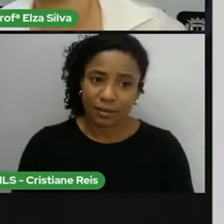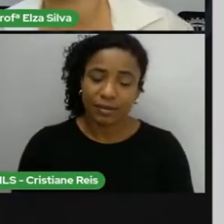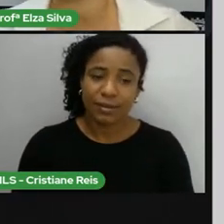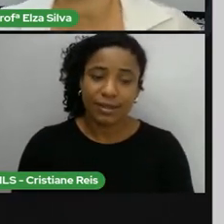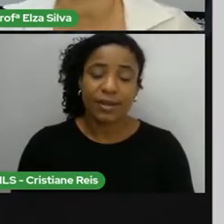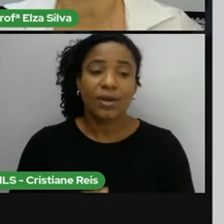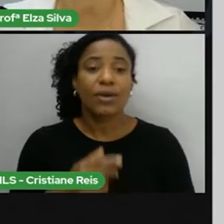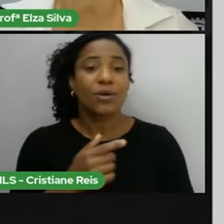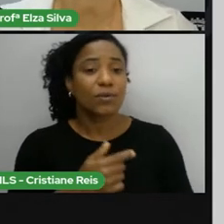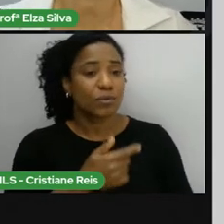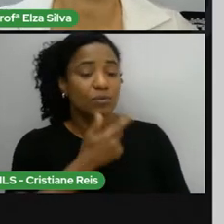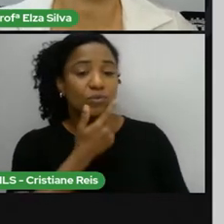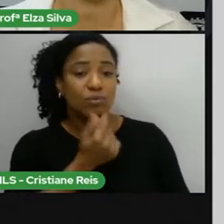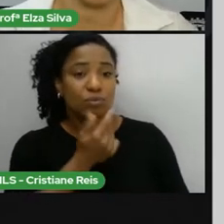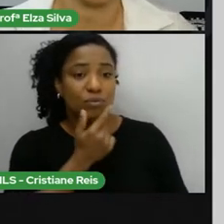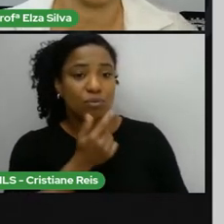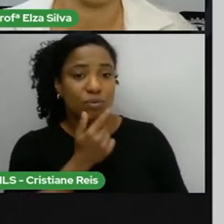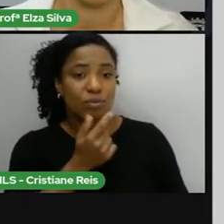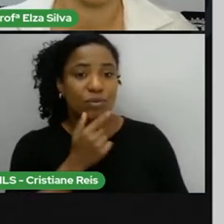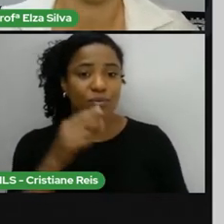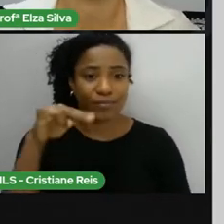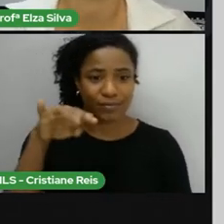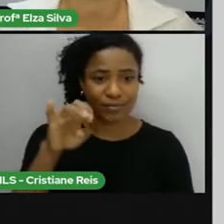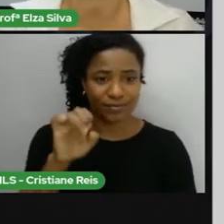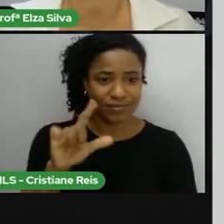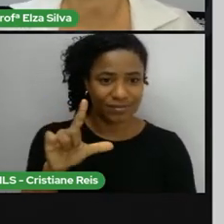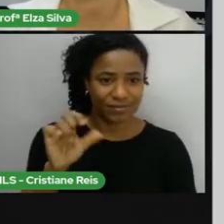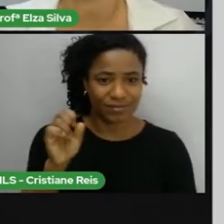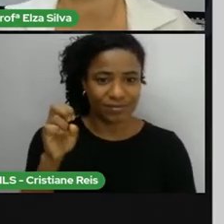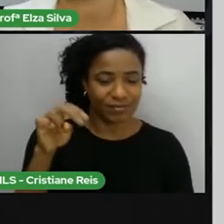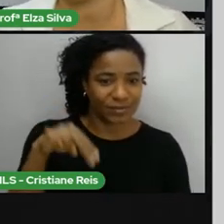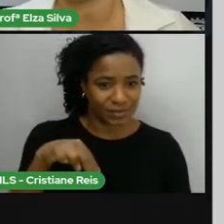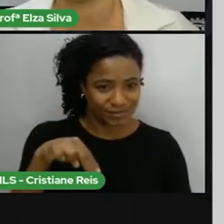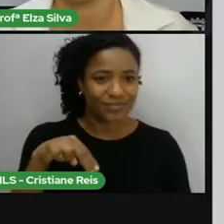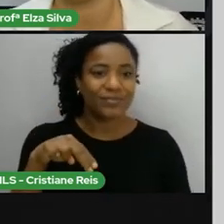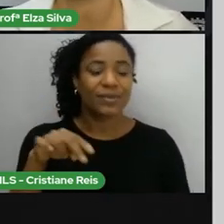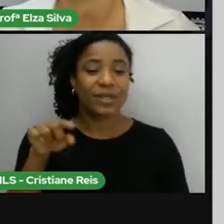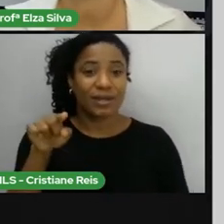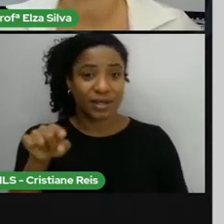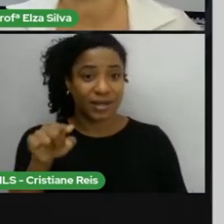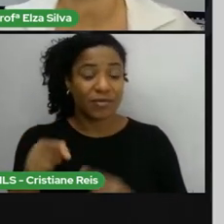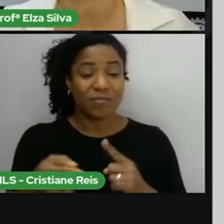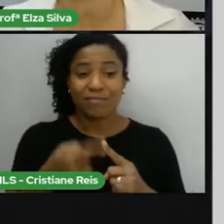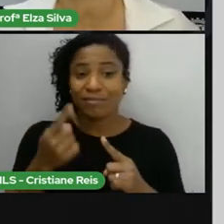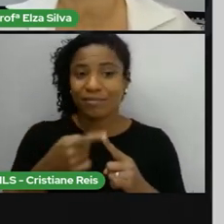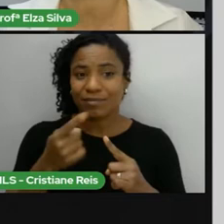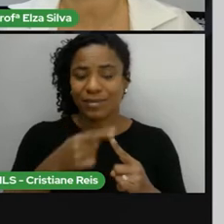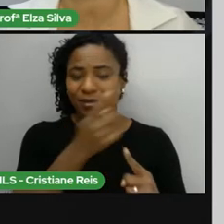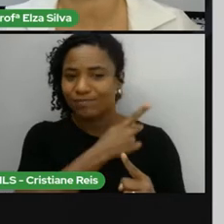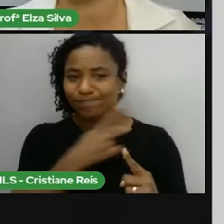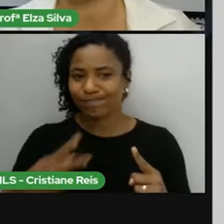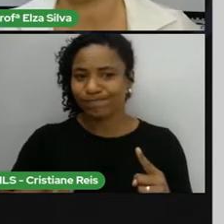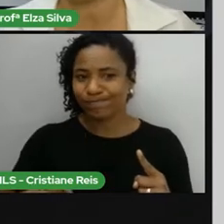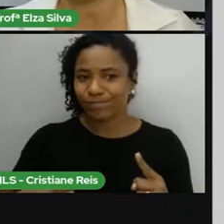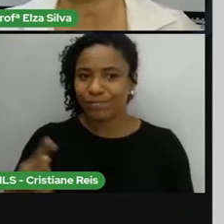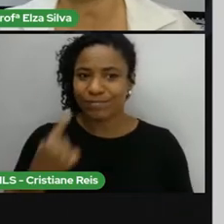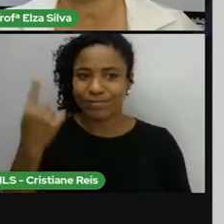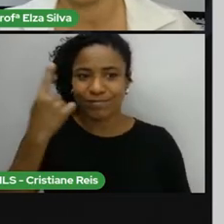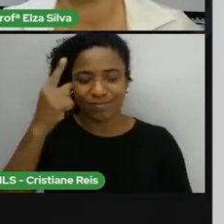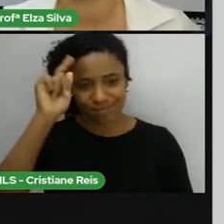ele foi o primeiro chefe de estado, o primeiro presidente não-branco na história sul-americana.